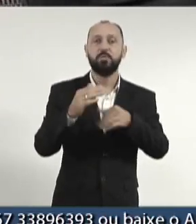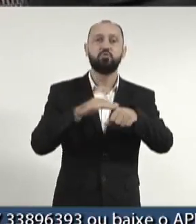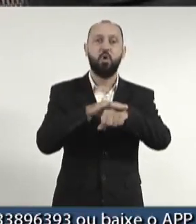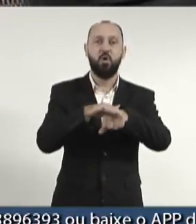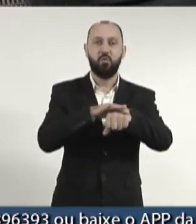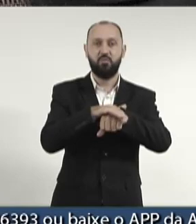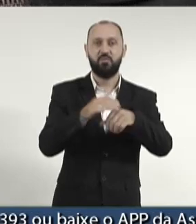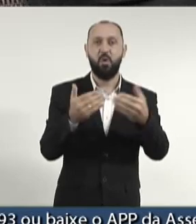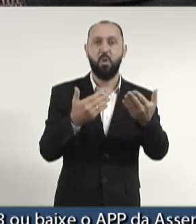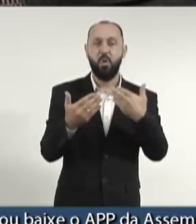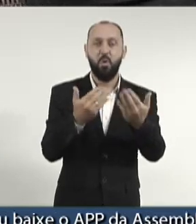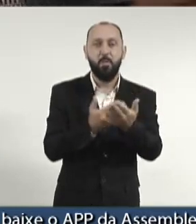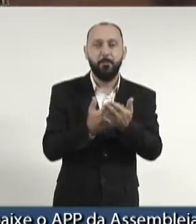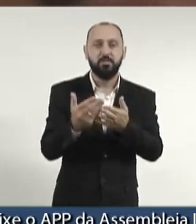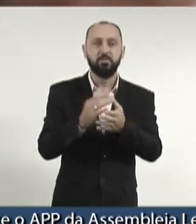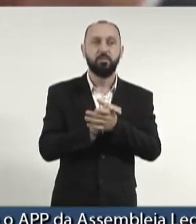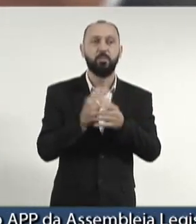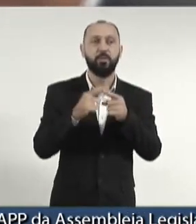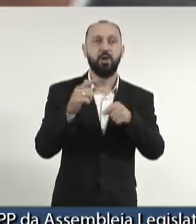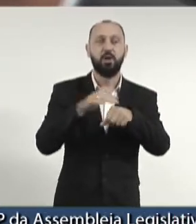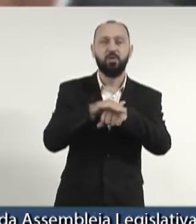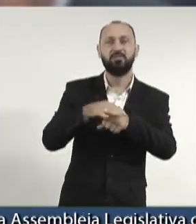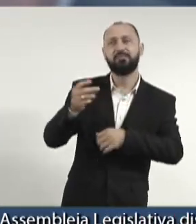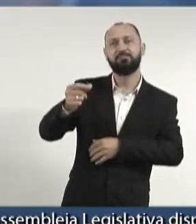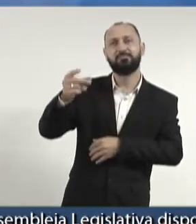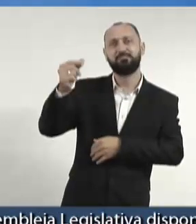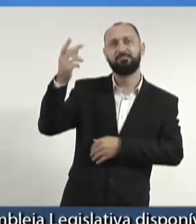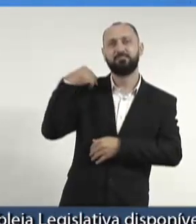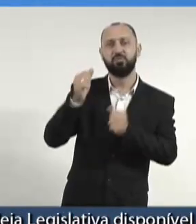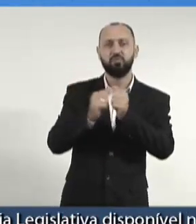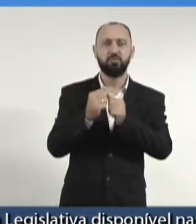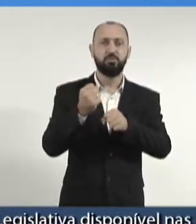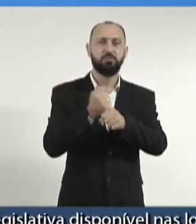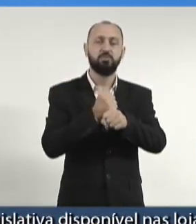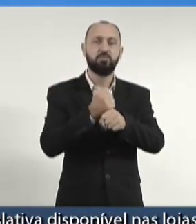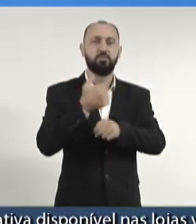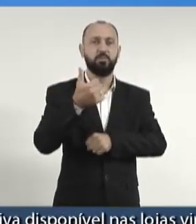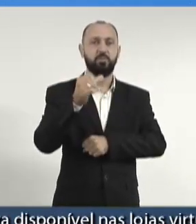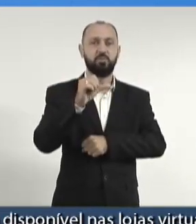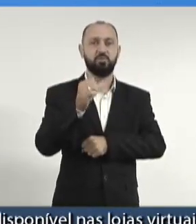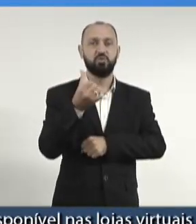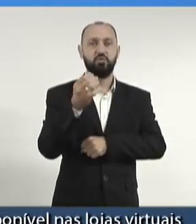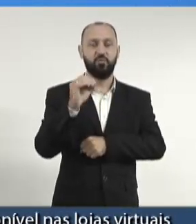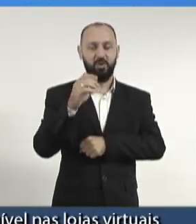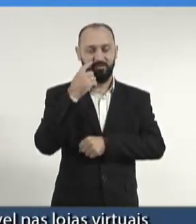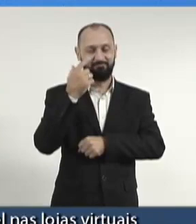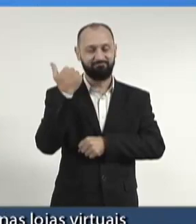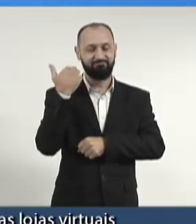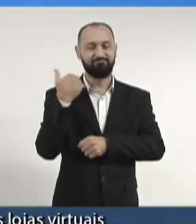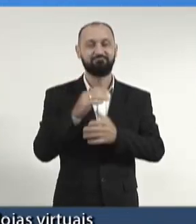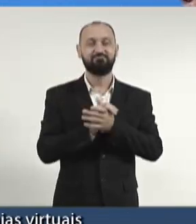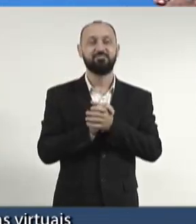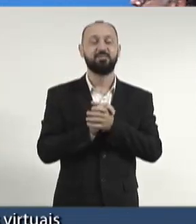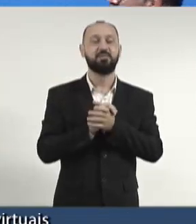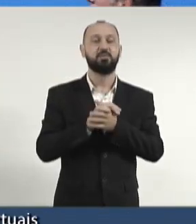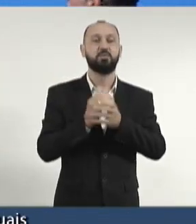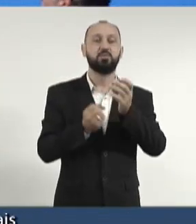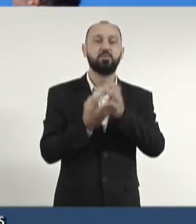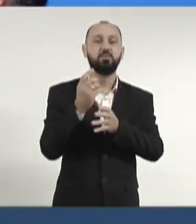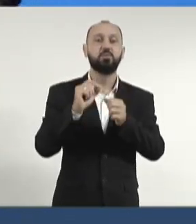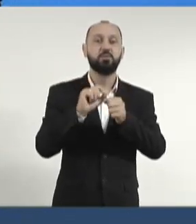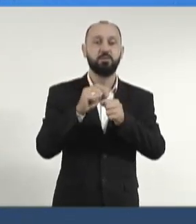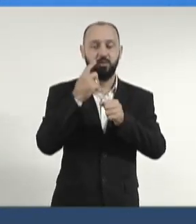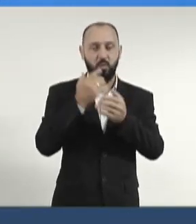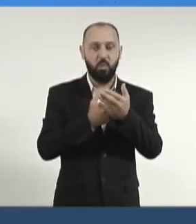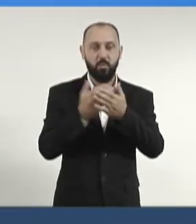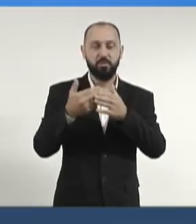conversa. Graças àquela conversa que nós tivemos nos anos 90, nós construímos aí uma coisa que chegou